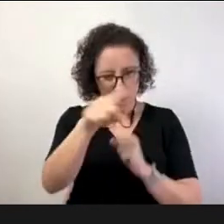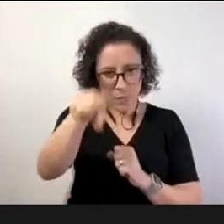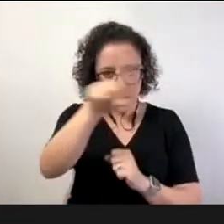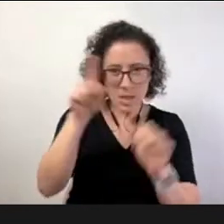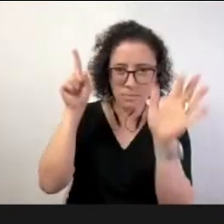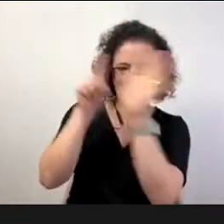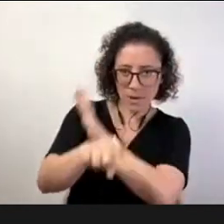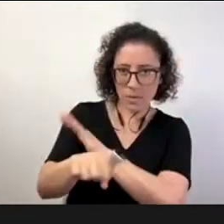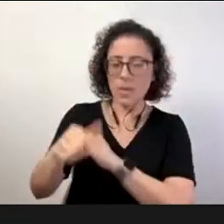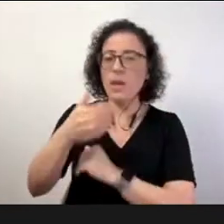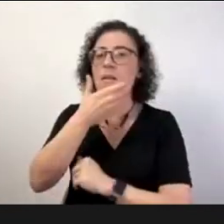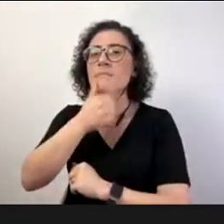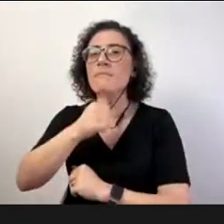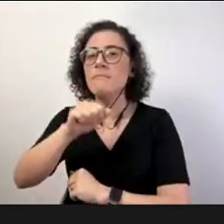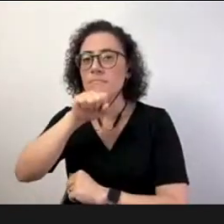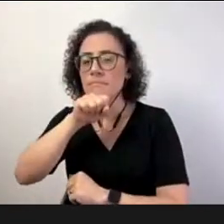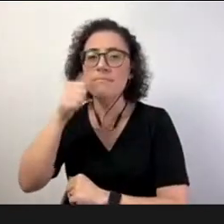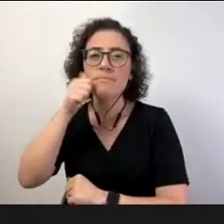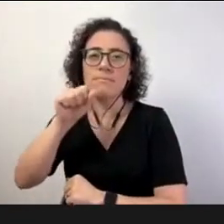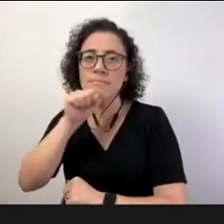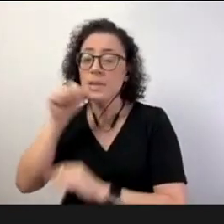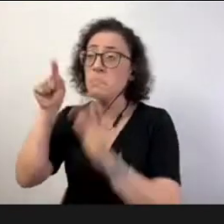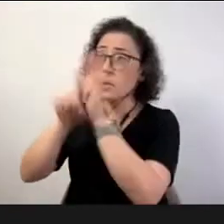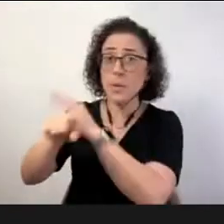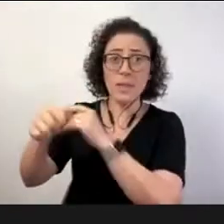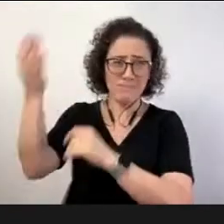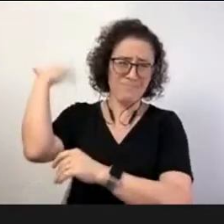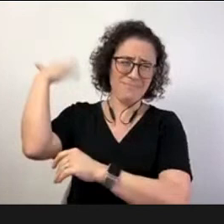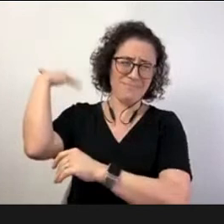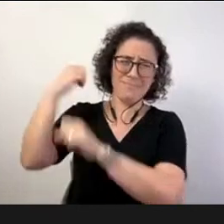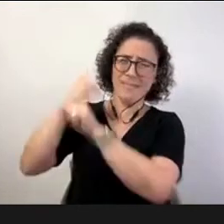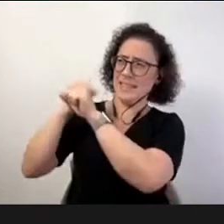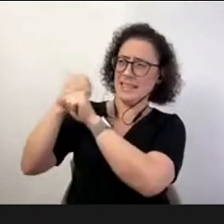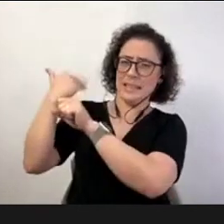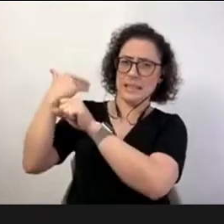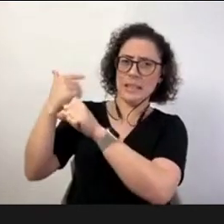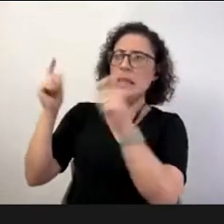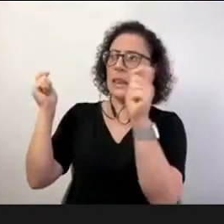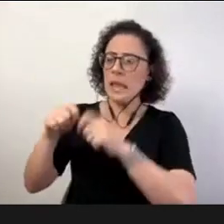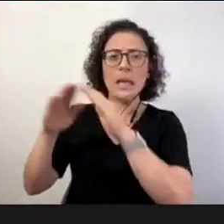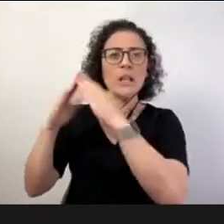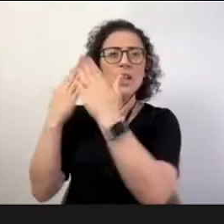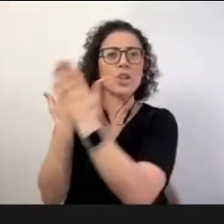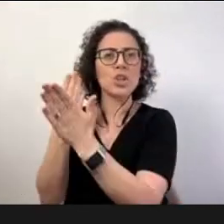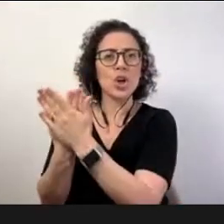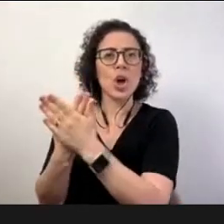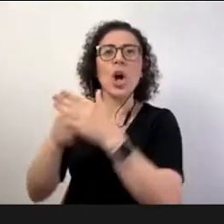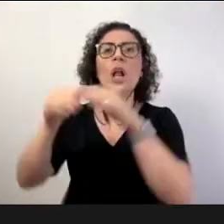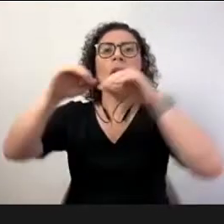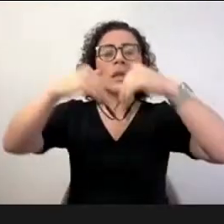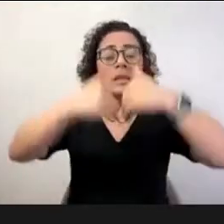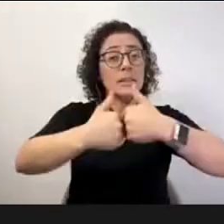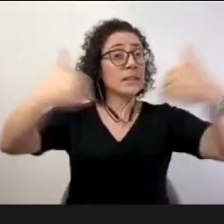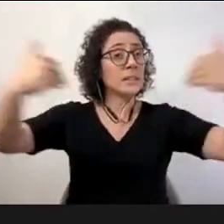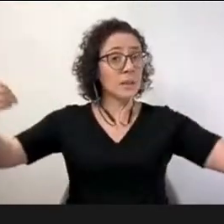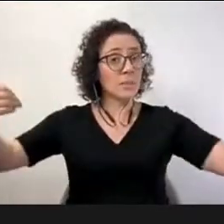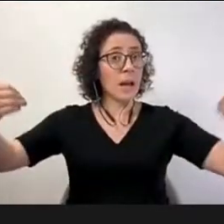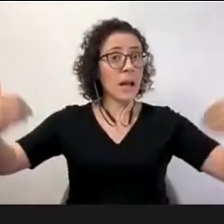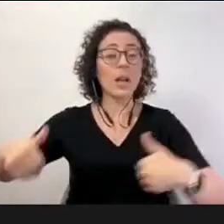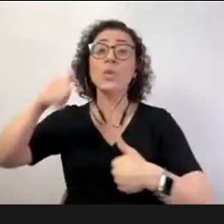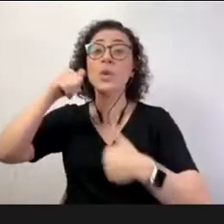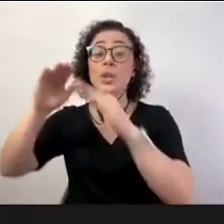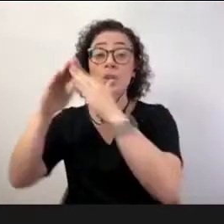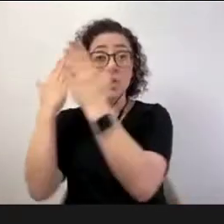escolas para meninos e para meninas separados nós dizíamos como é possível ensinar meninos e meninas na mesma escola é